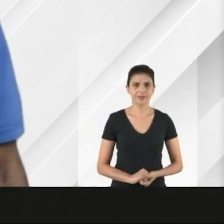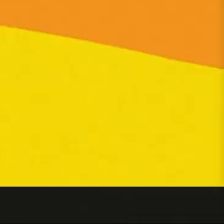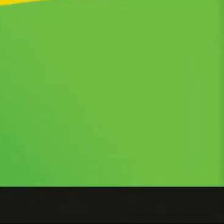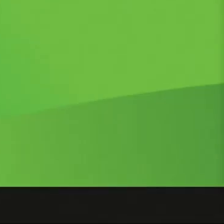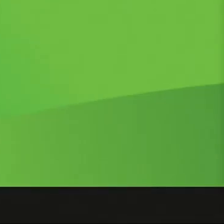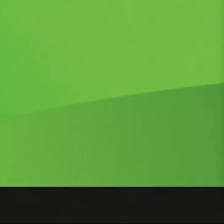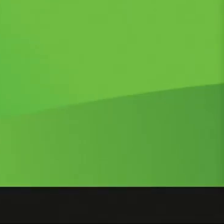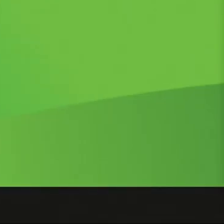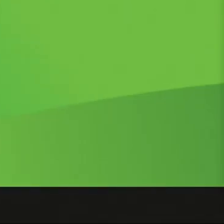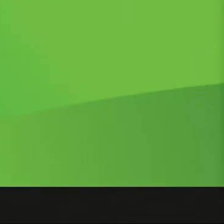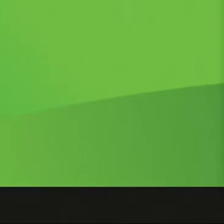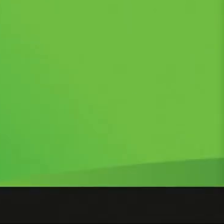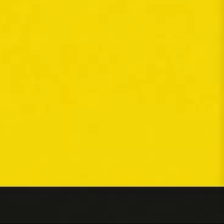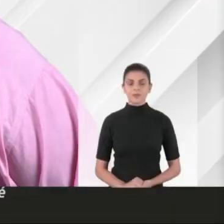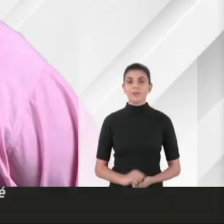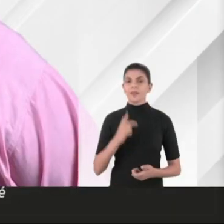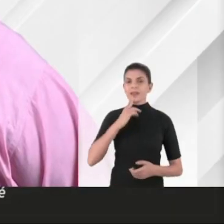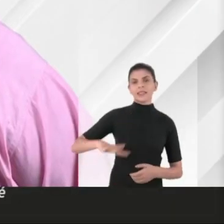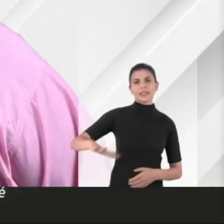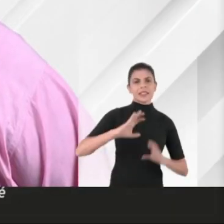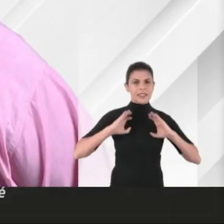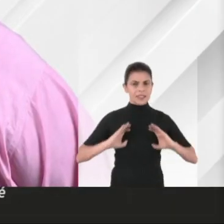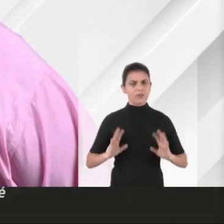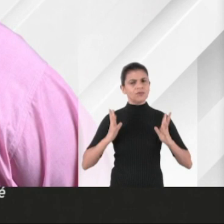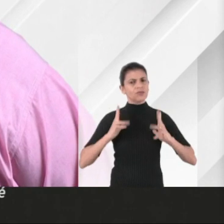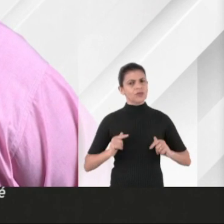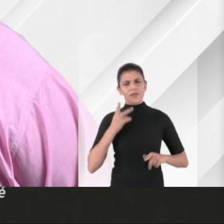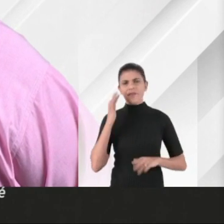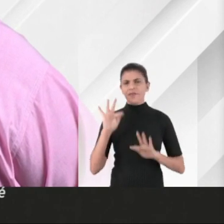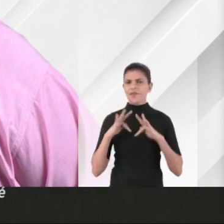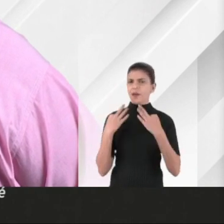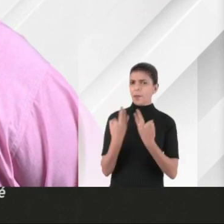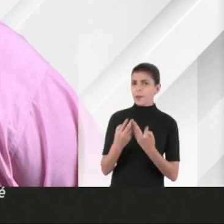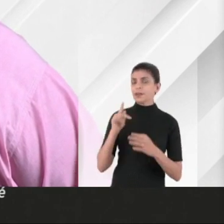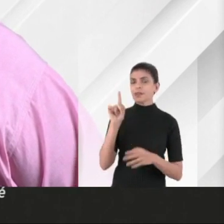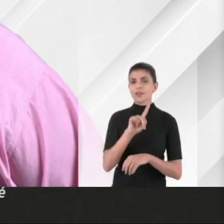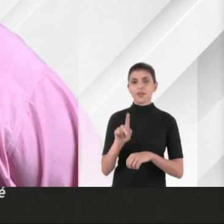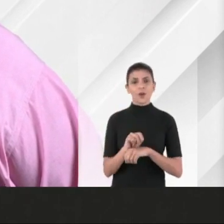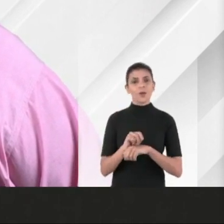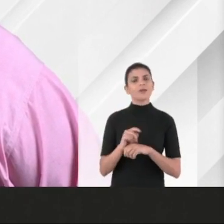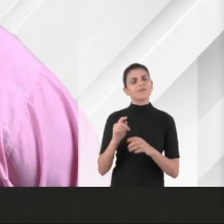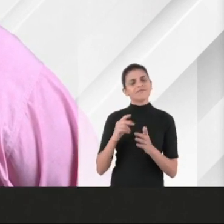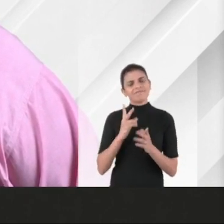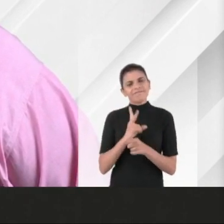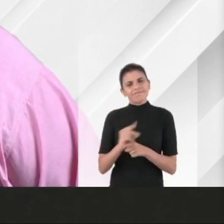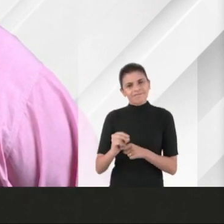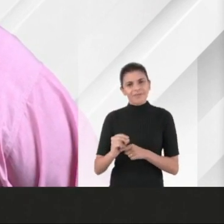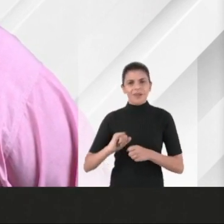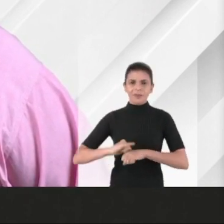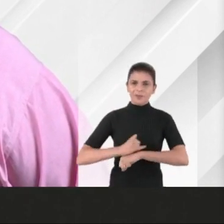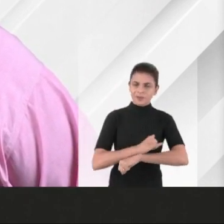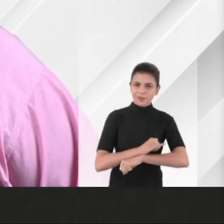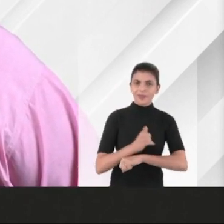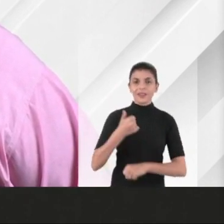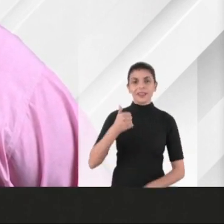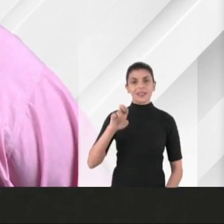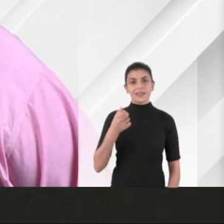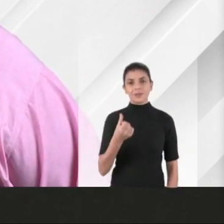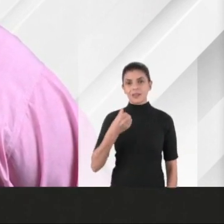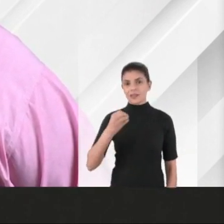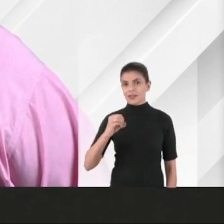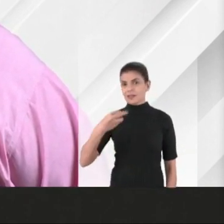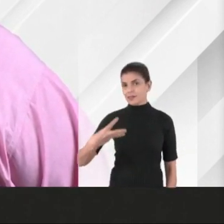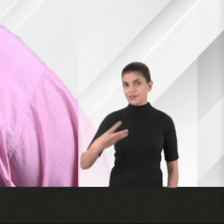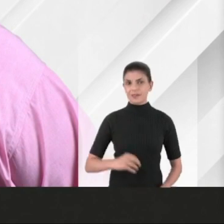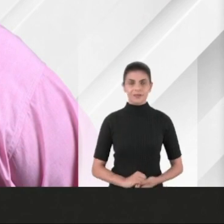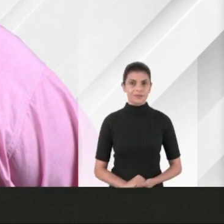acreditar. É 15. Resgate da cidadania, dignidade das famílias do Complexo da Maré, exônimo da leopoldina. Contra a obesidade, pequenininho